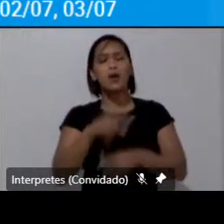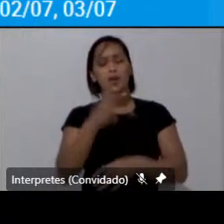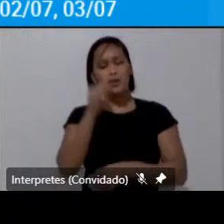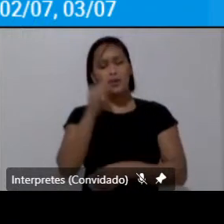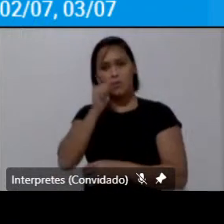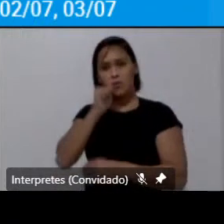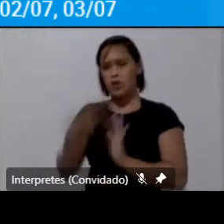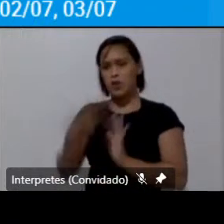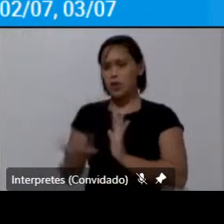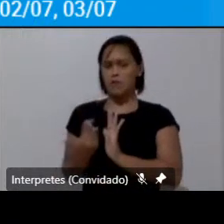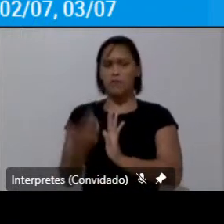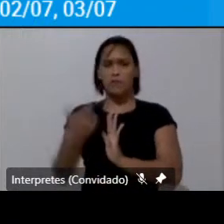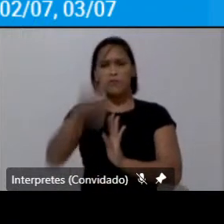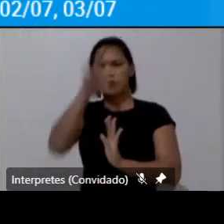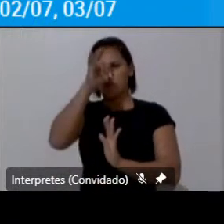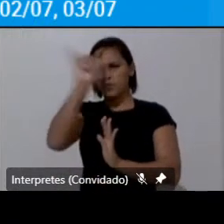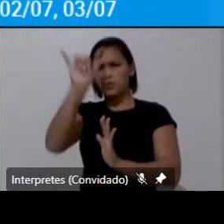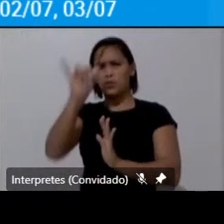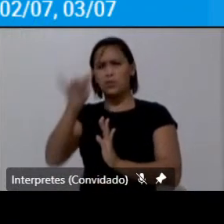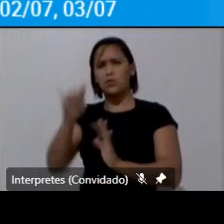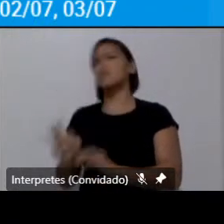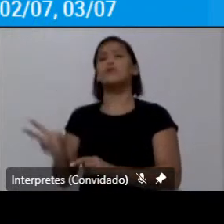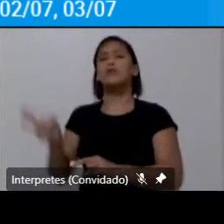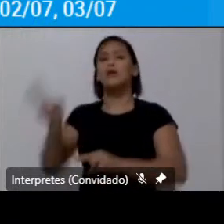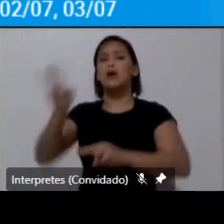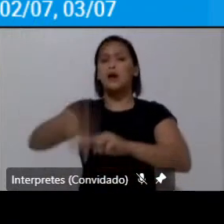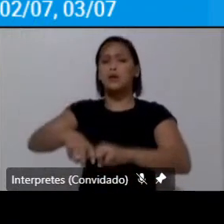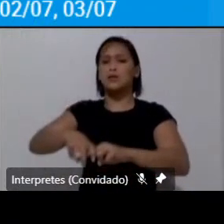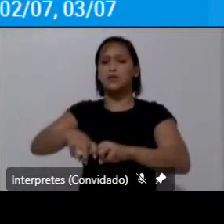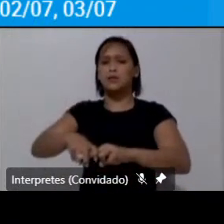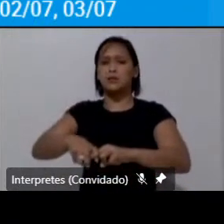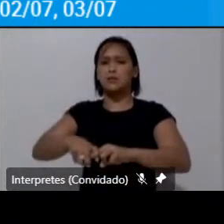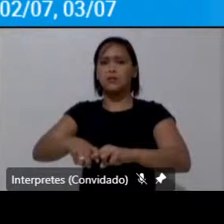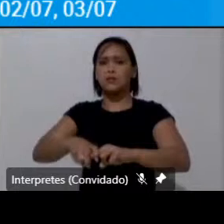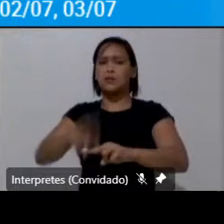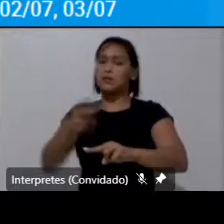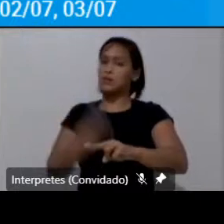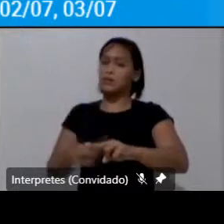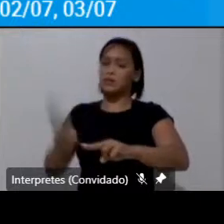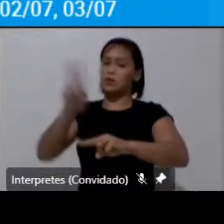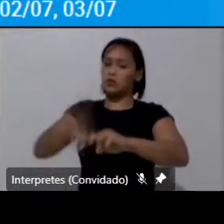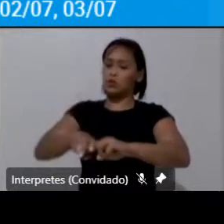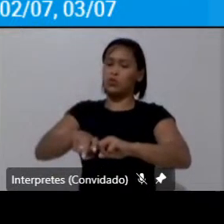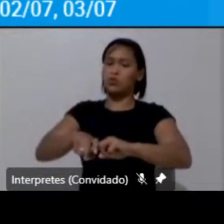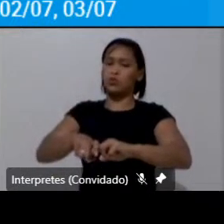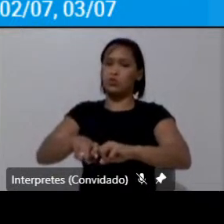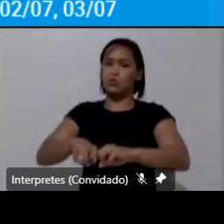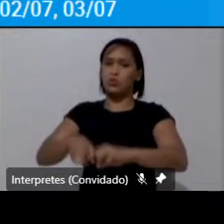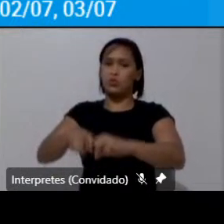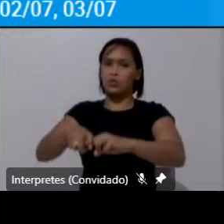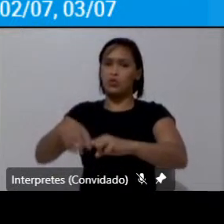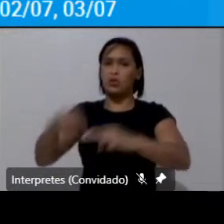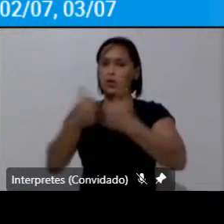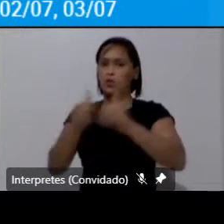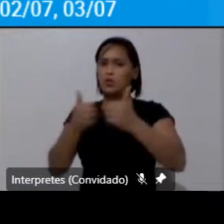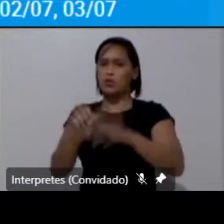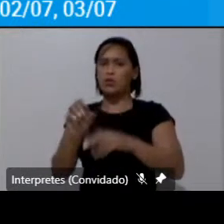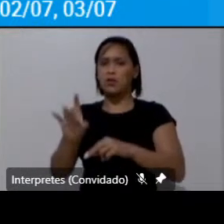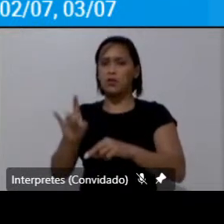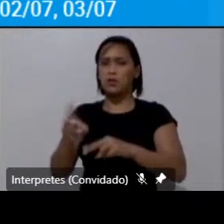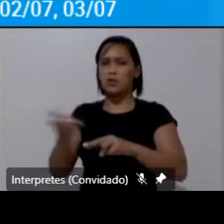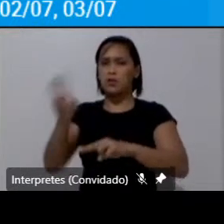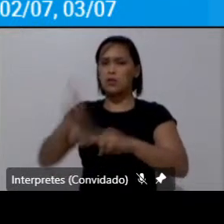sentar no banco sentou no banco que era restrito aos